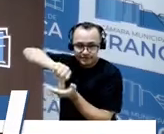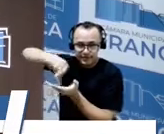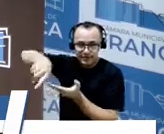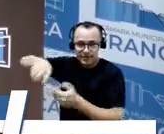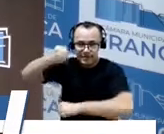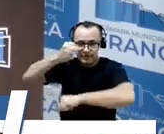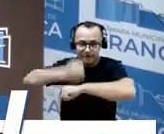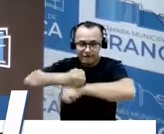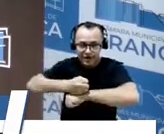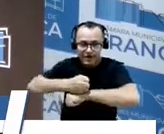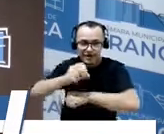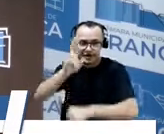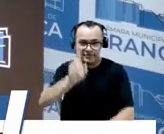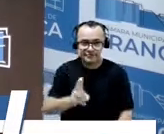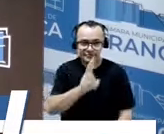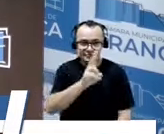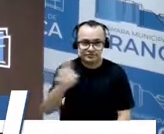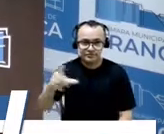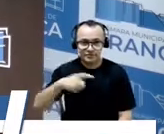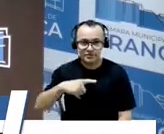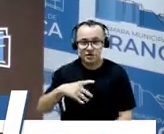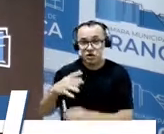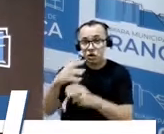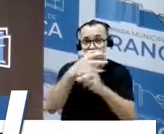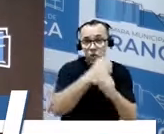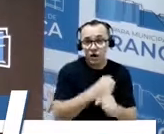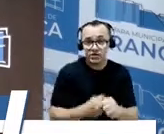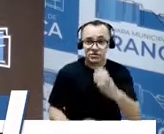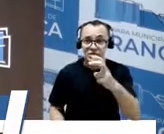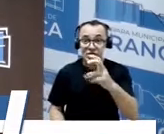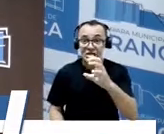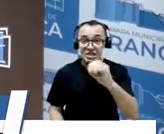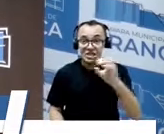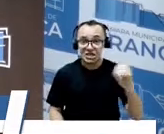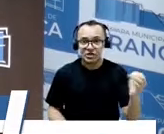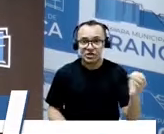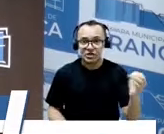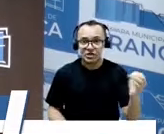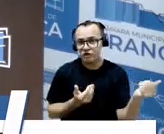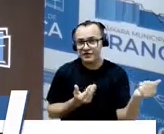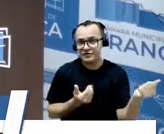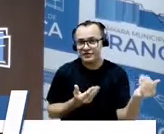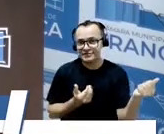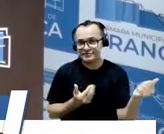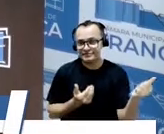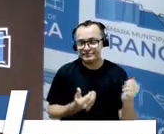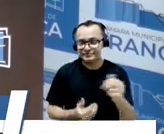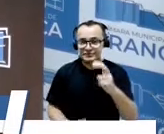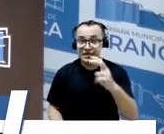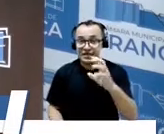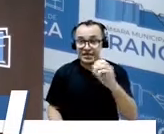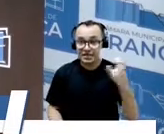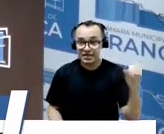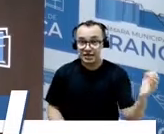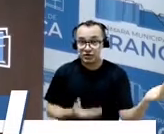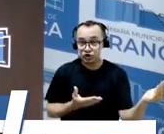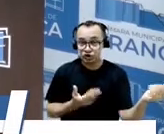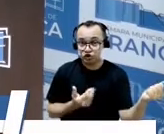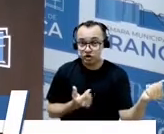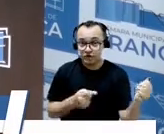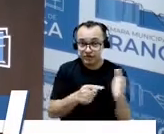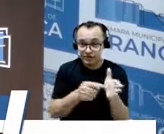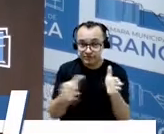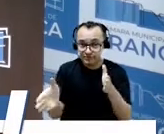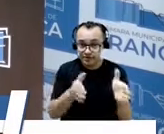estavam lá reunidos cerca de 500 jovens. Então, ou seja, são 500 jovens que, nesse período de carnaval,